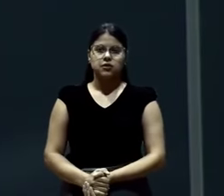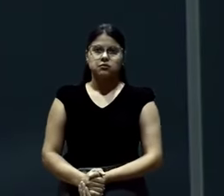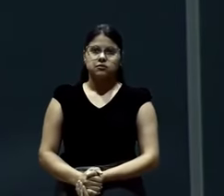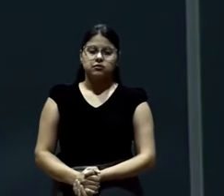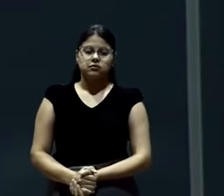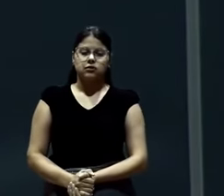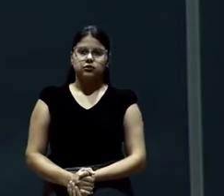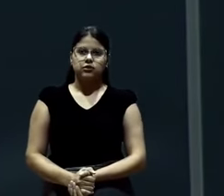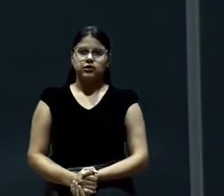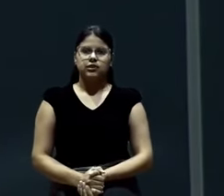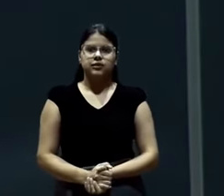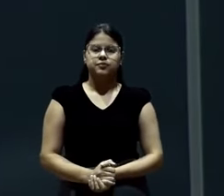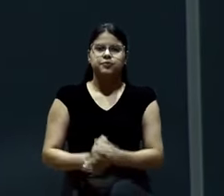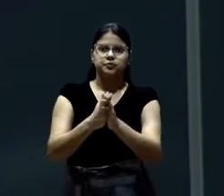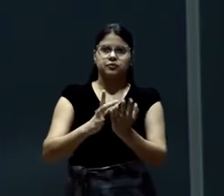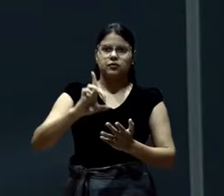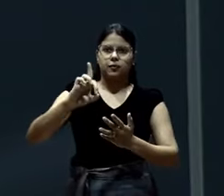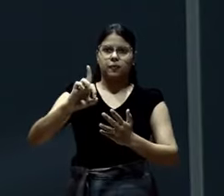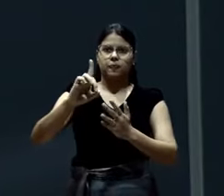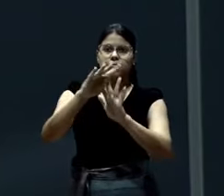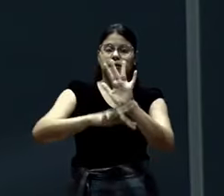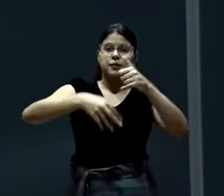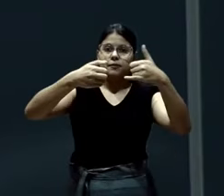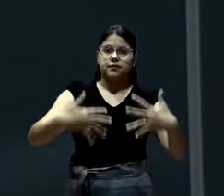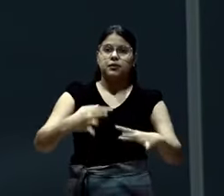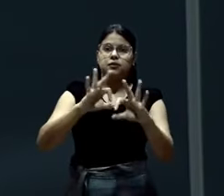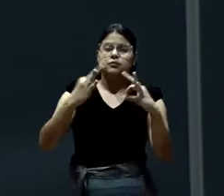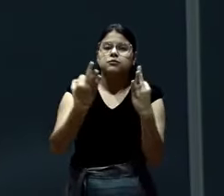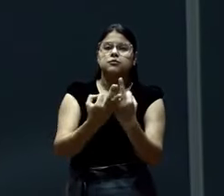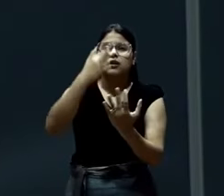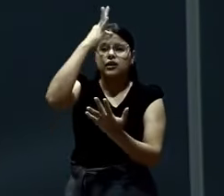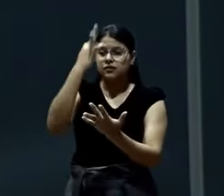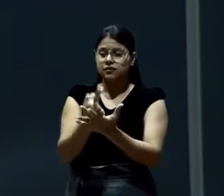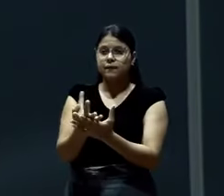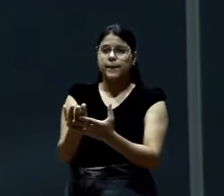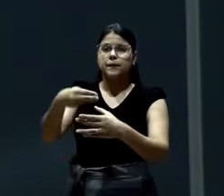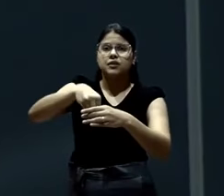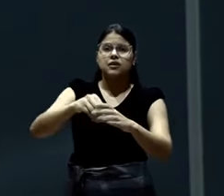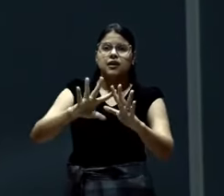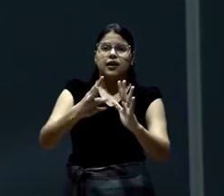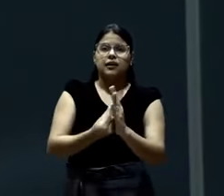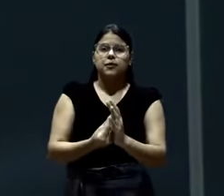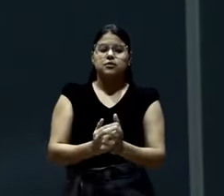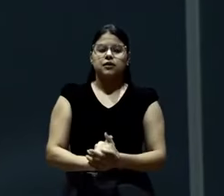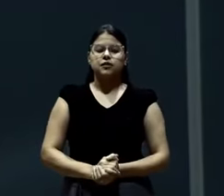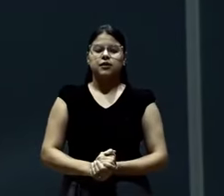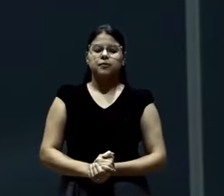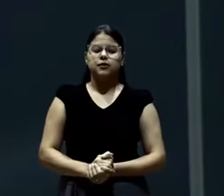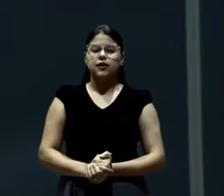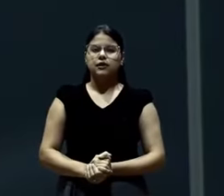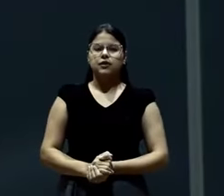Como o texto vai dizer, família da fé. São os da casa. E é interessante.